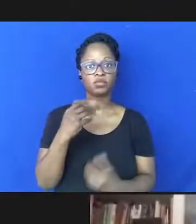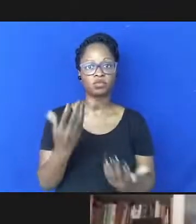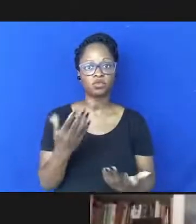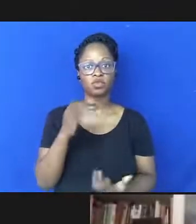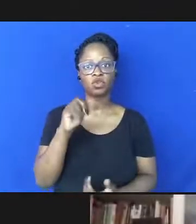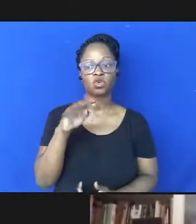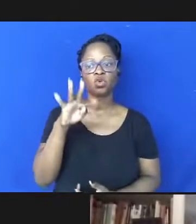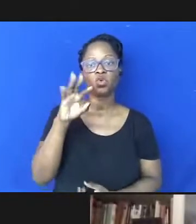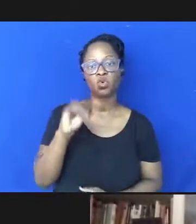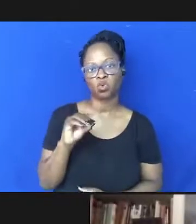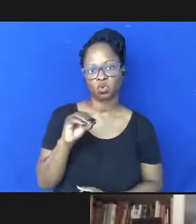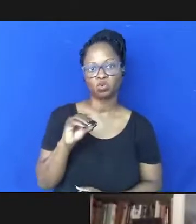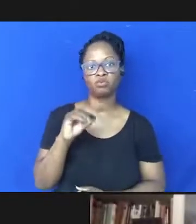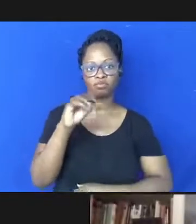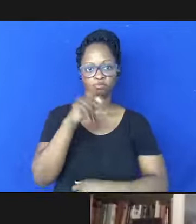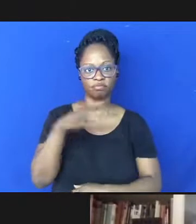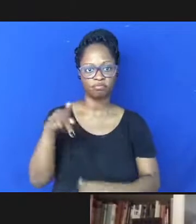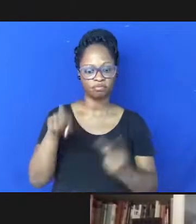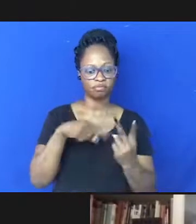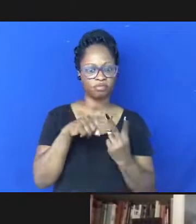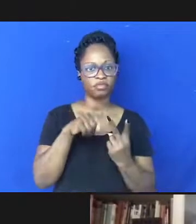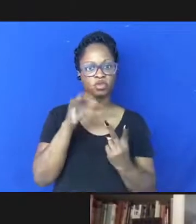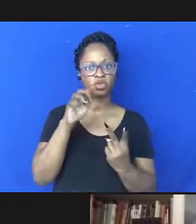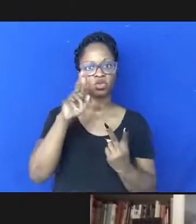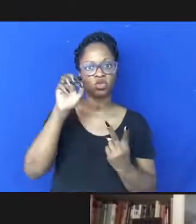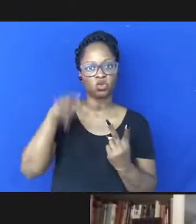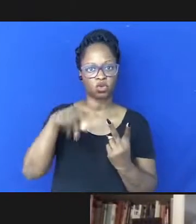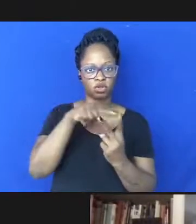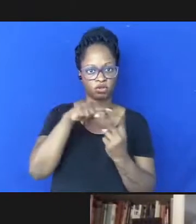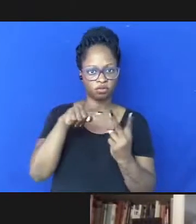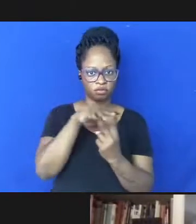Galvão e o professor Rubem Martínez